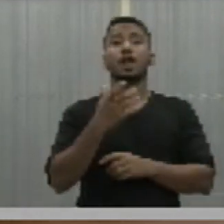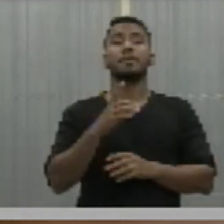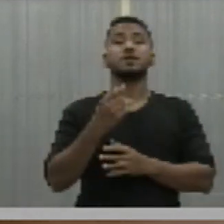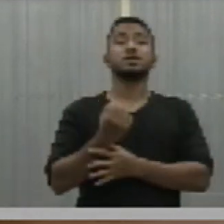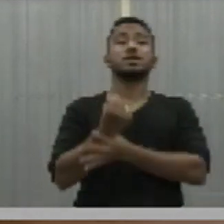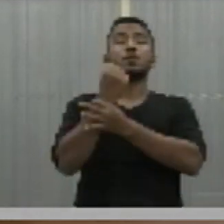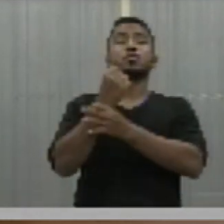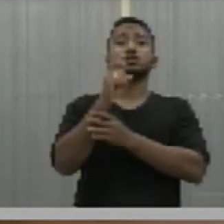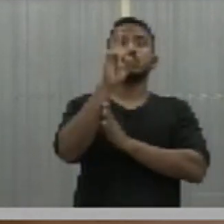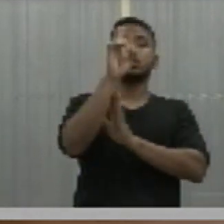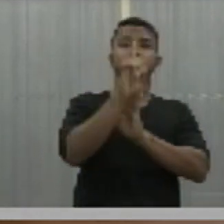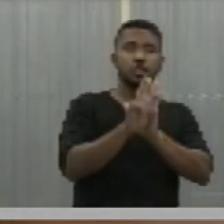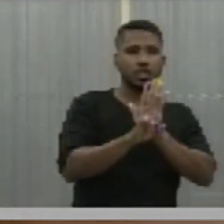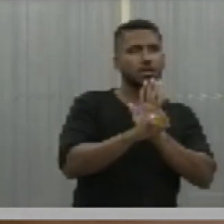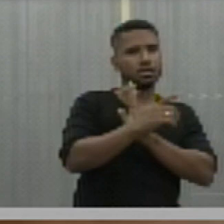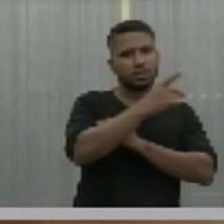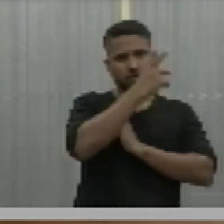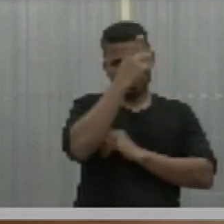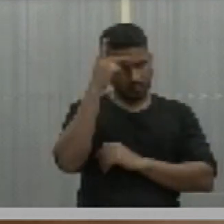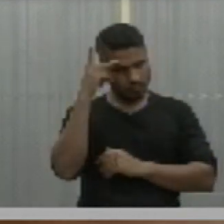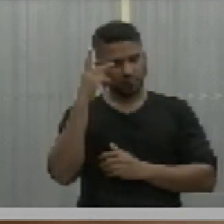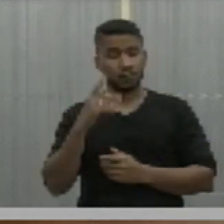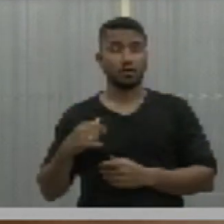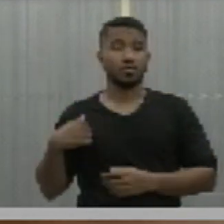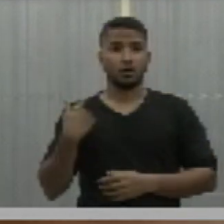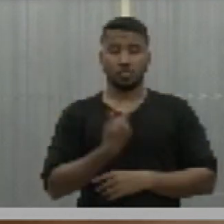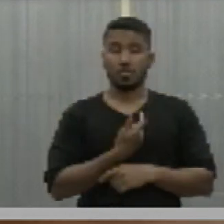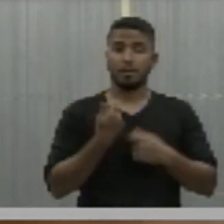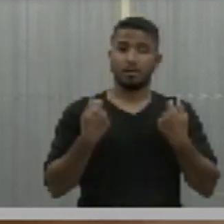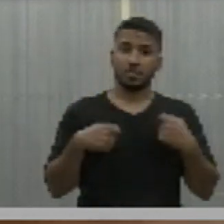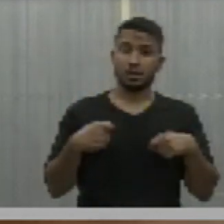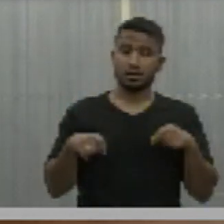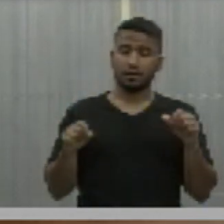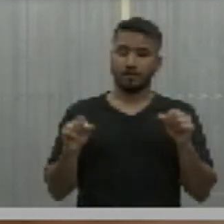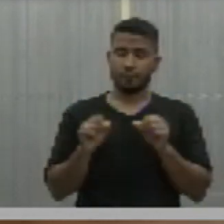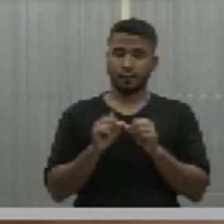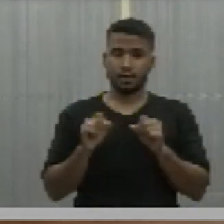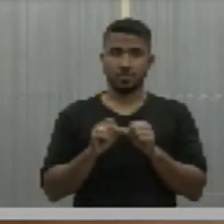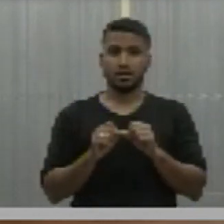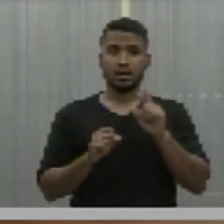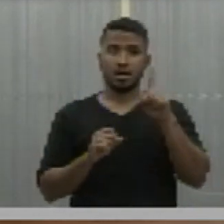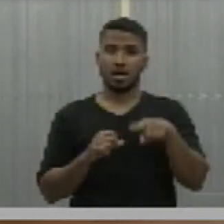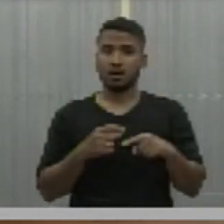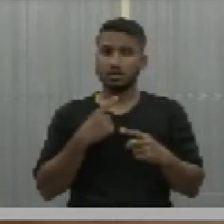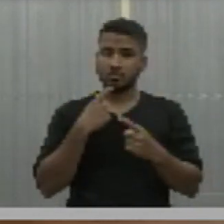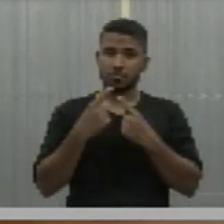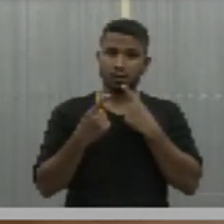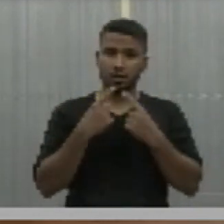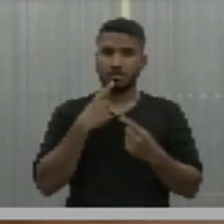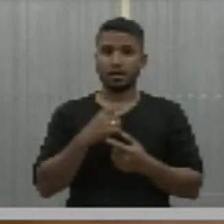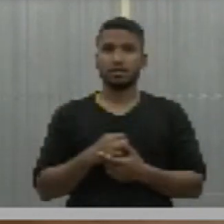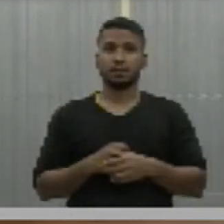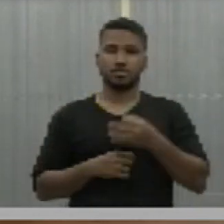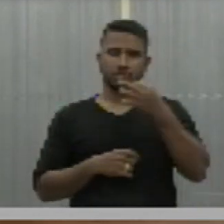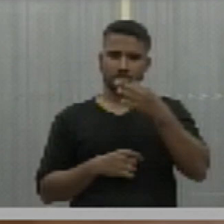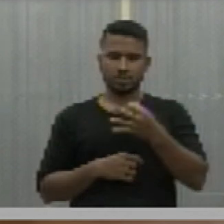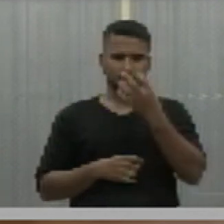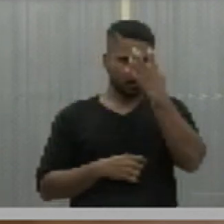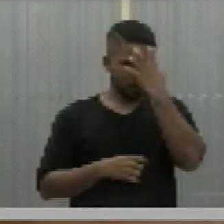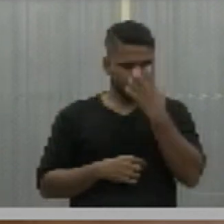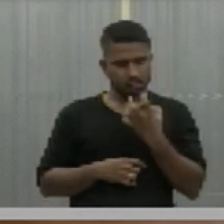pessoas, inclusive das vítimas? Então, o que nós precisamos fazer é fazer um debate sério,